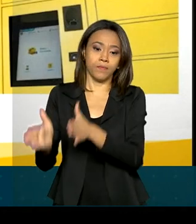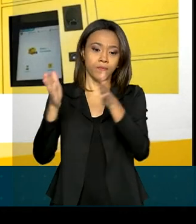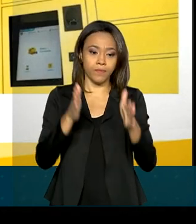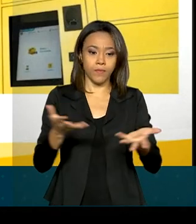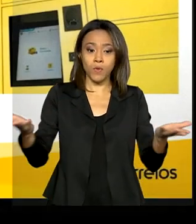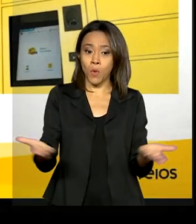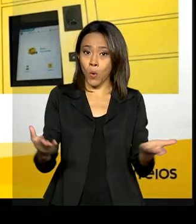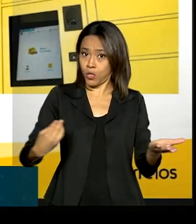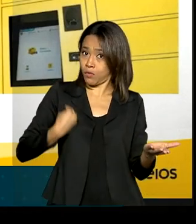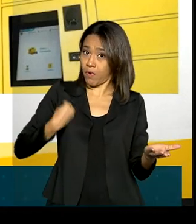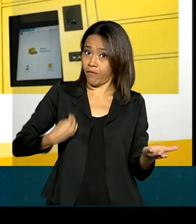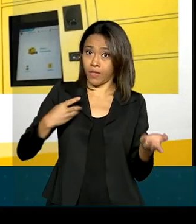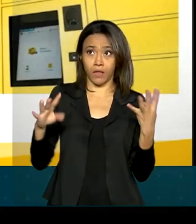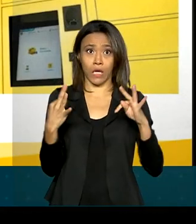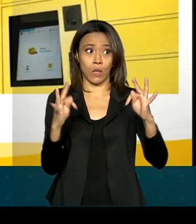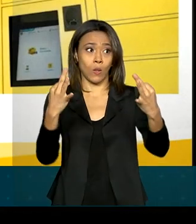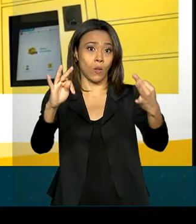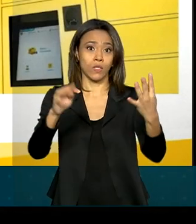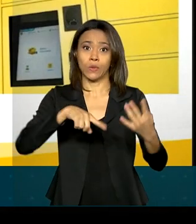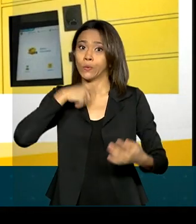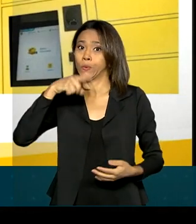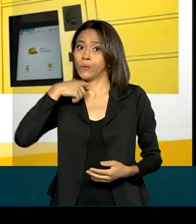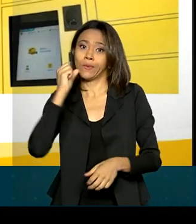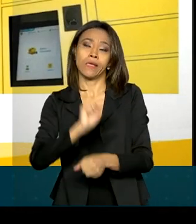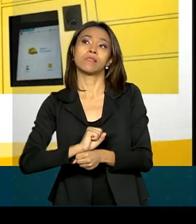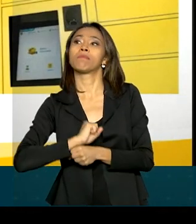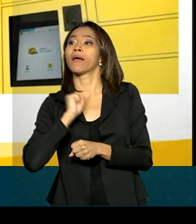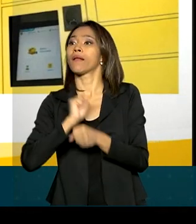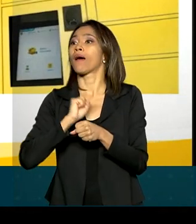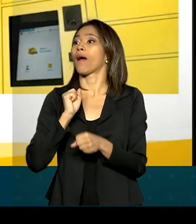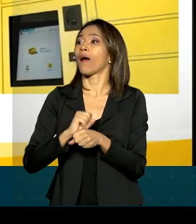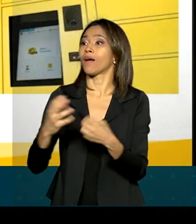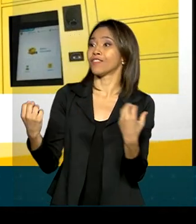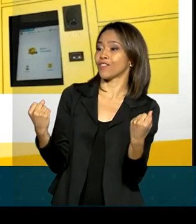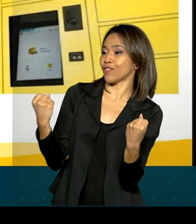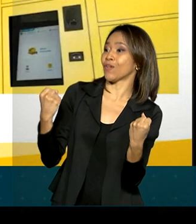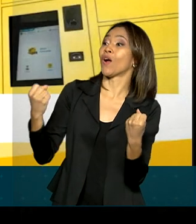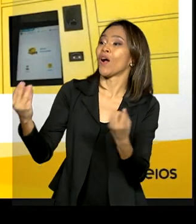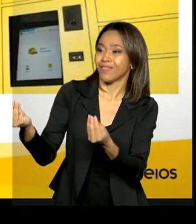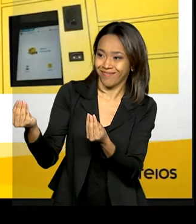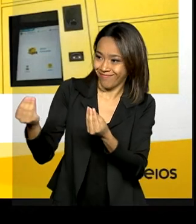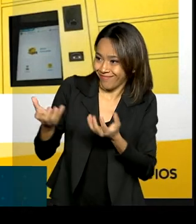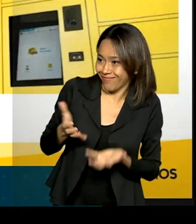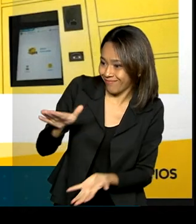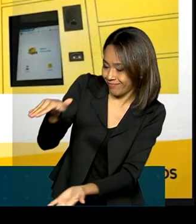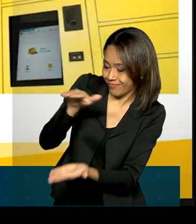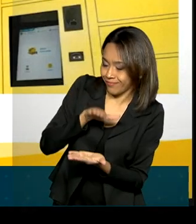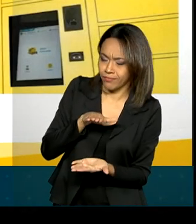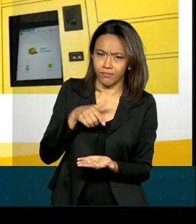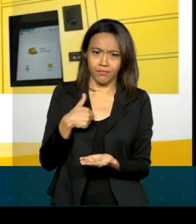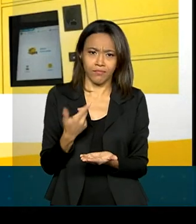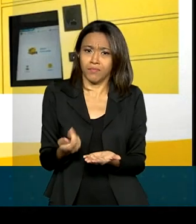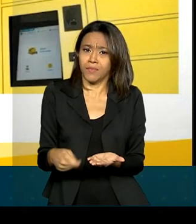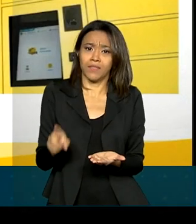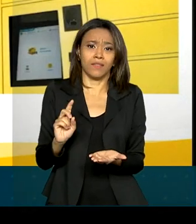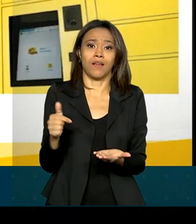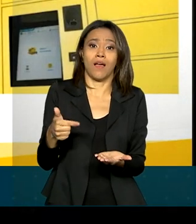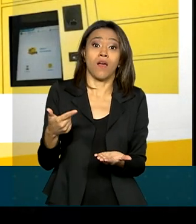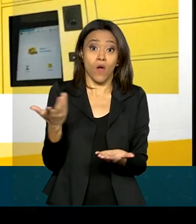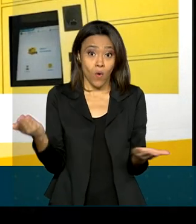a gente não tem como esperar o carteiro chegar em casa para entregar a sua encomenda. Então a gente está trazendo essa